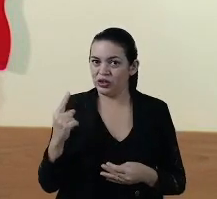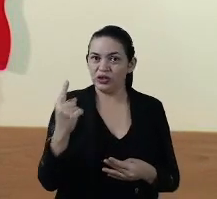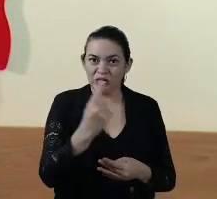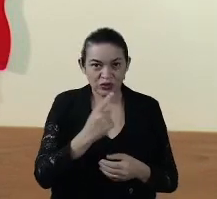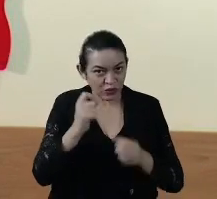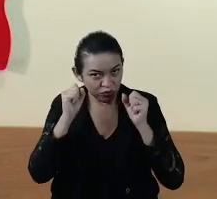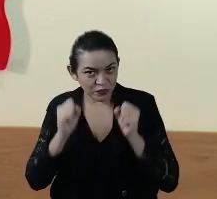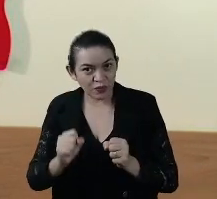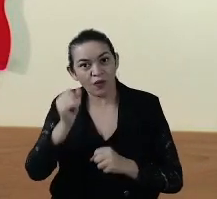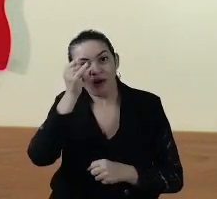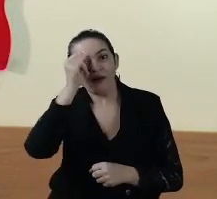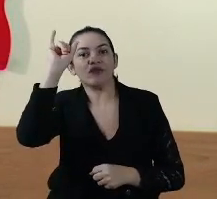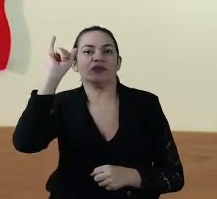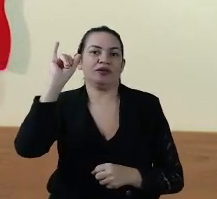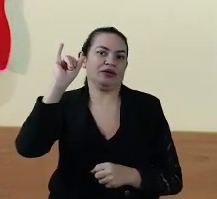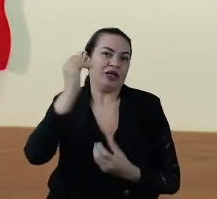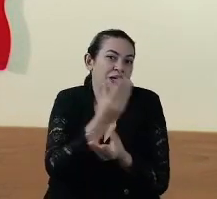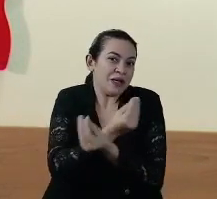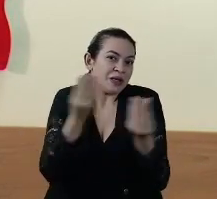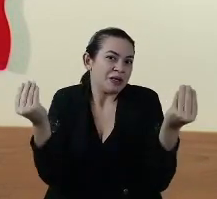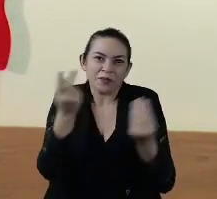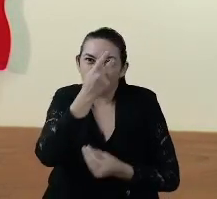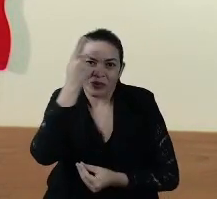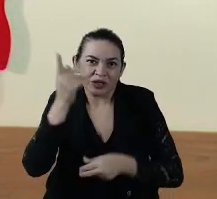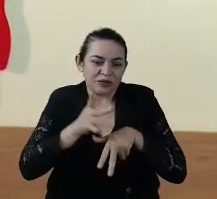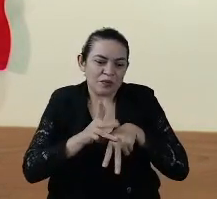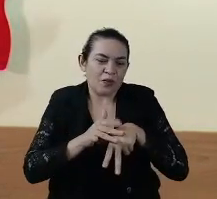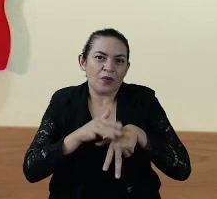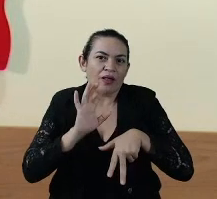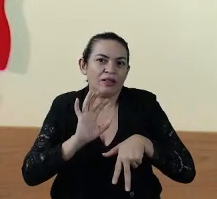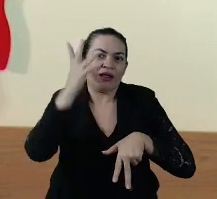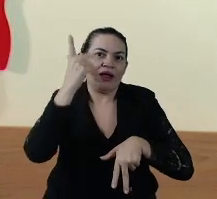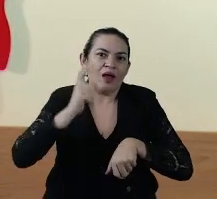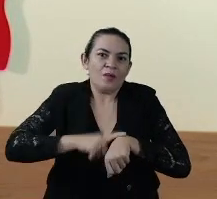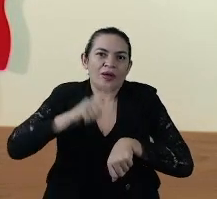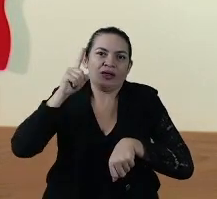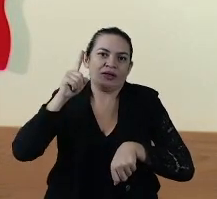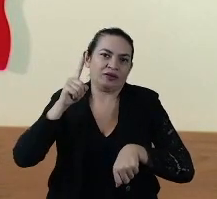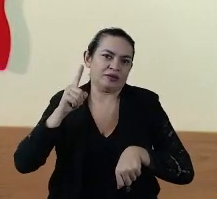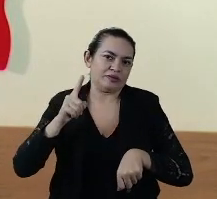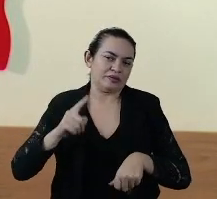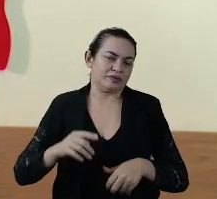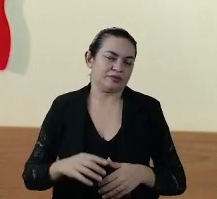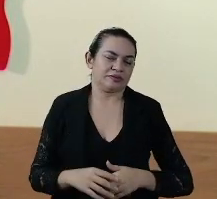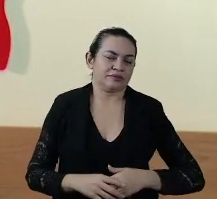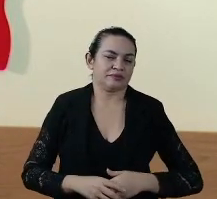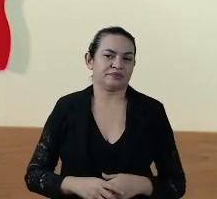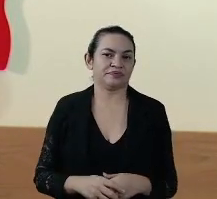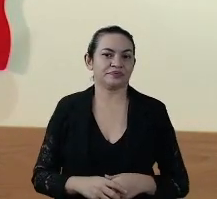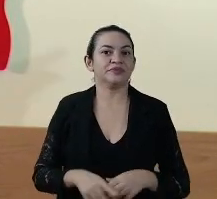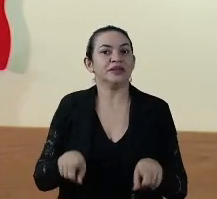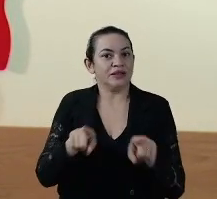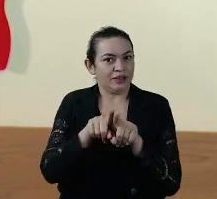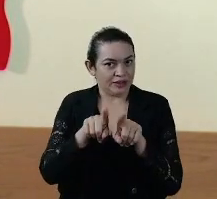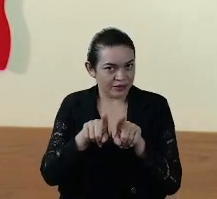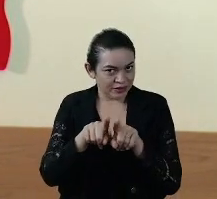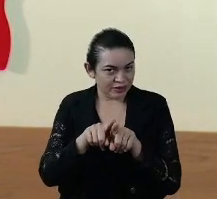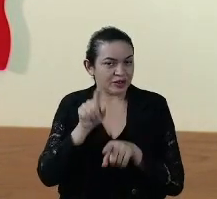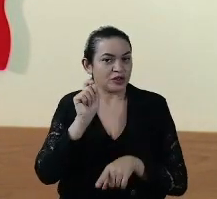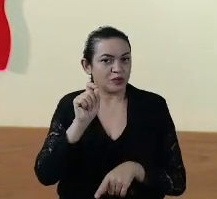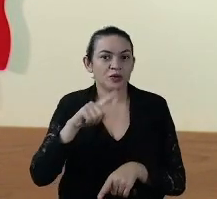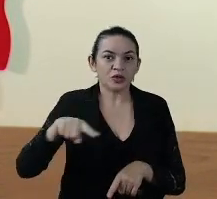evitar que muitas pessoas fiquem doentes ao mesmo tempo e, com isto,